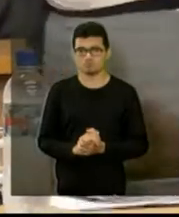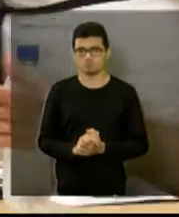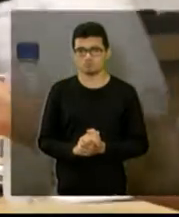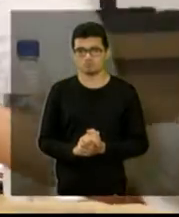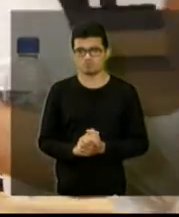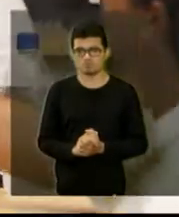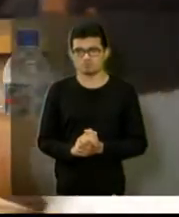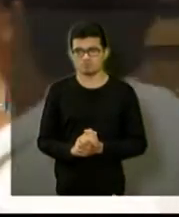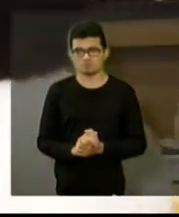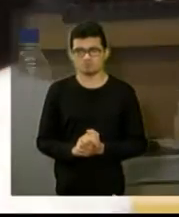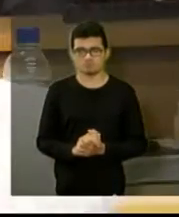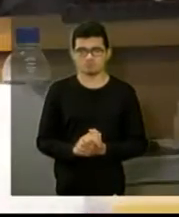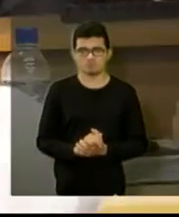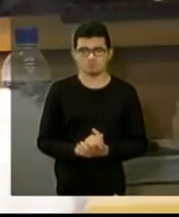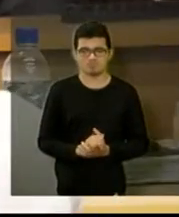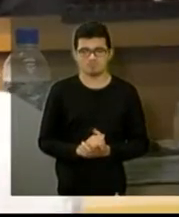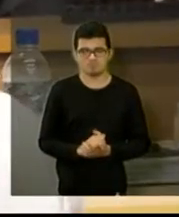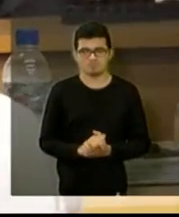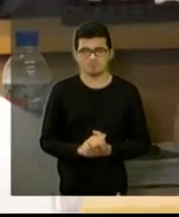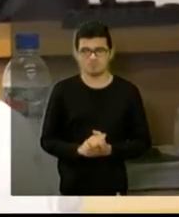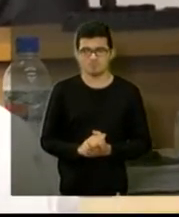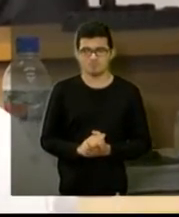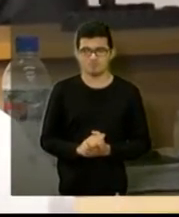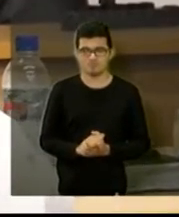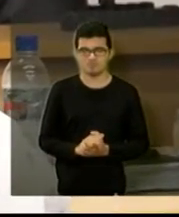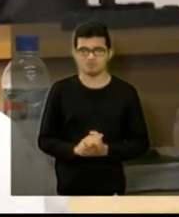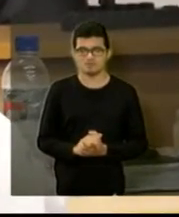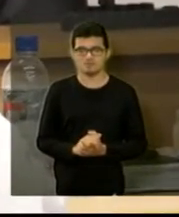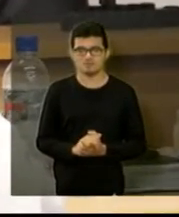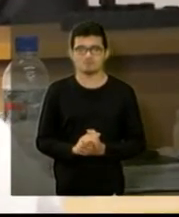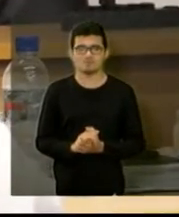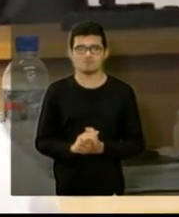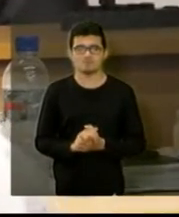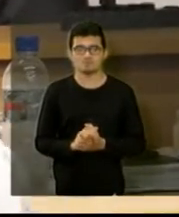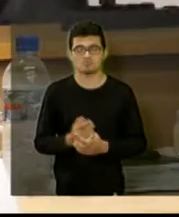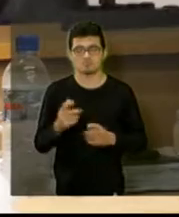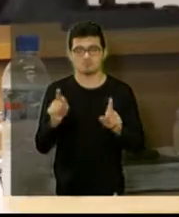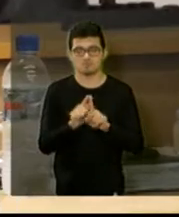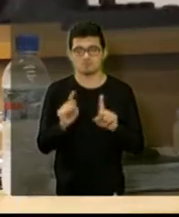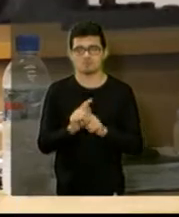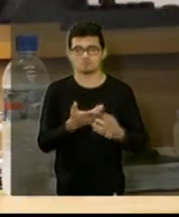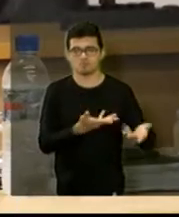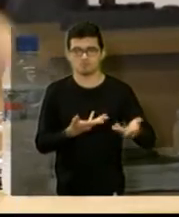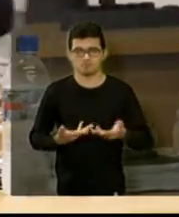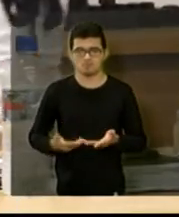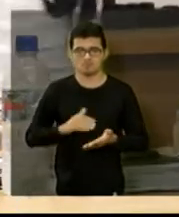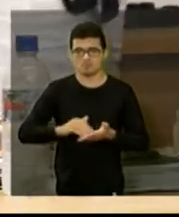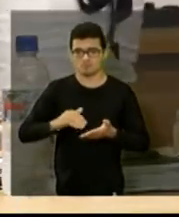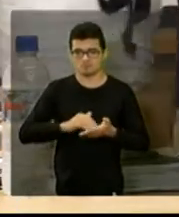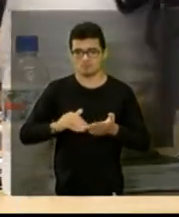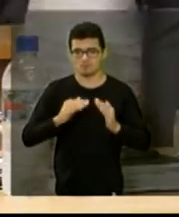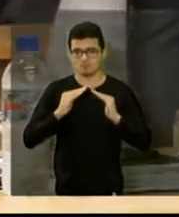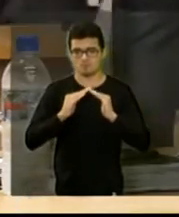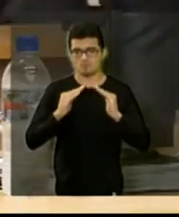Obrigado, Ronaldo. Já vamos chamar, então, a secretaria da Habitação, o Ariel.